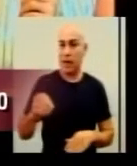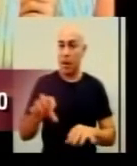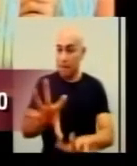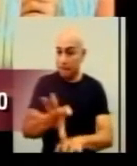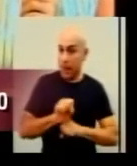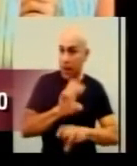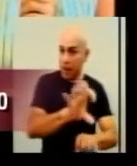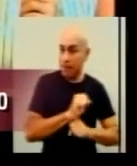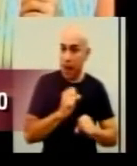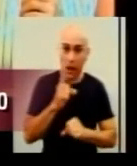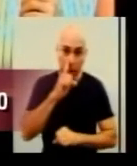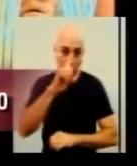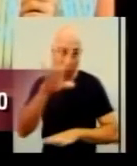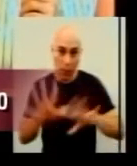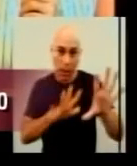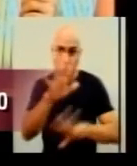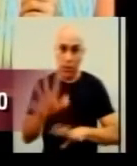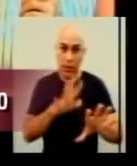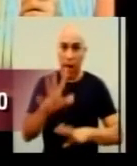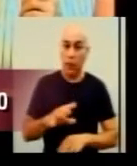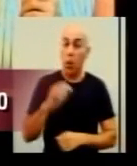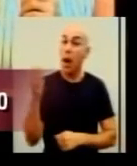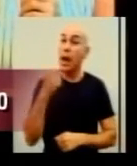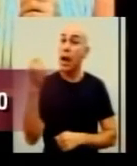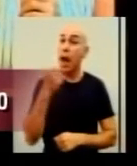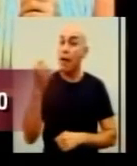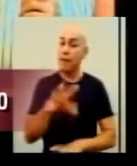risco para internação e gravidade.